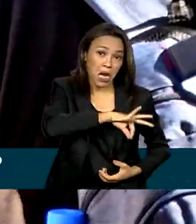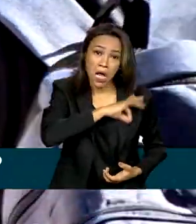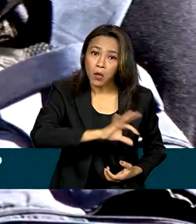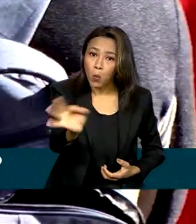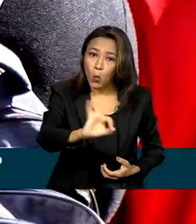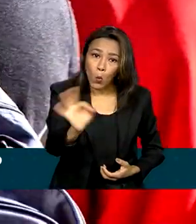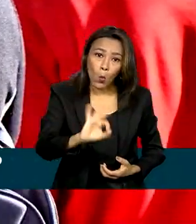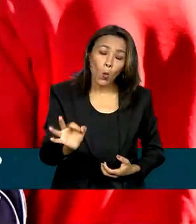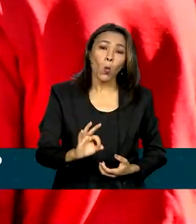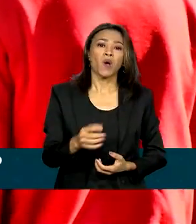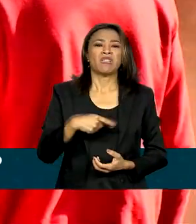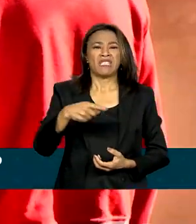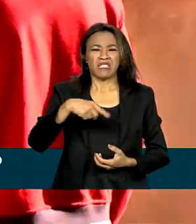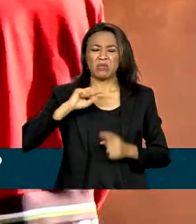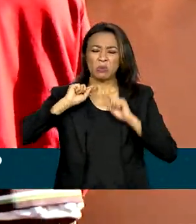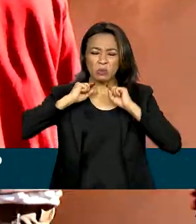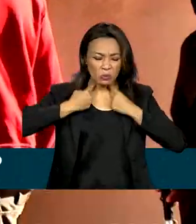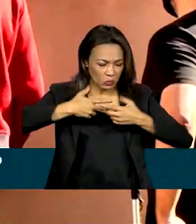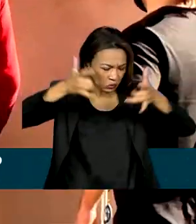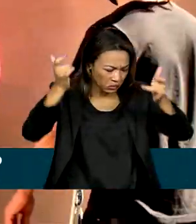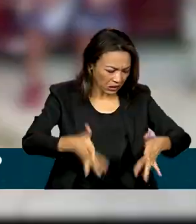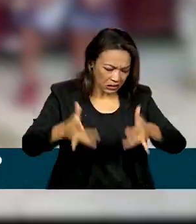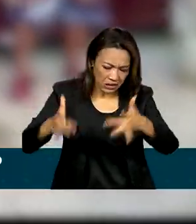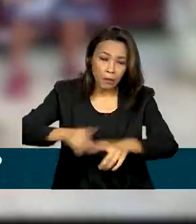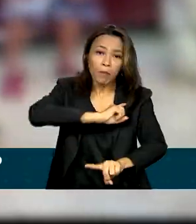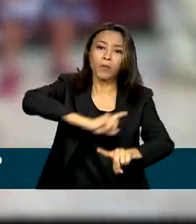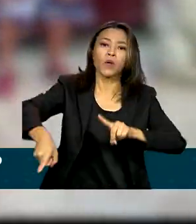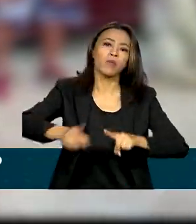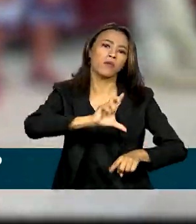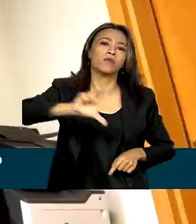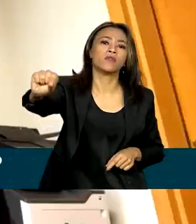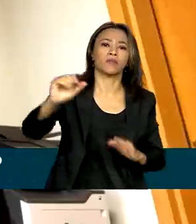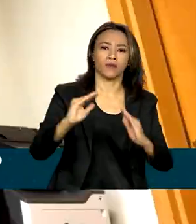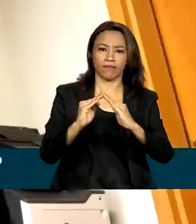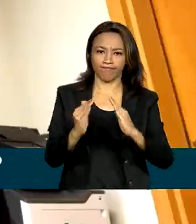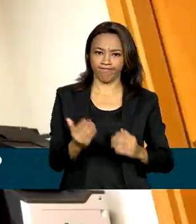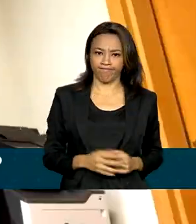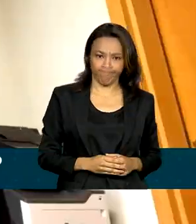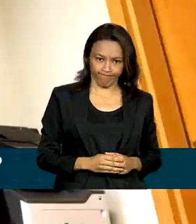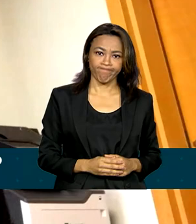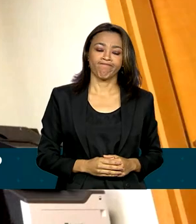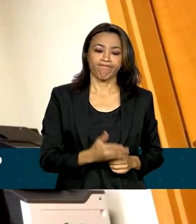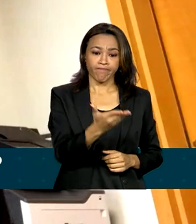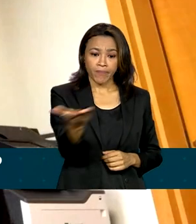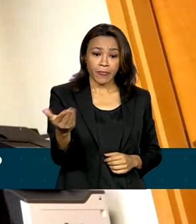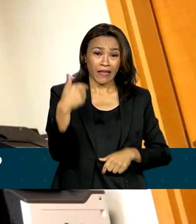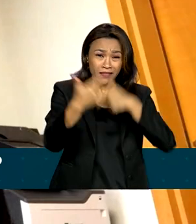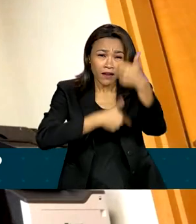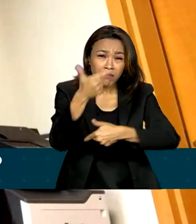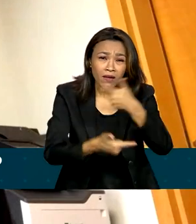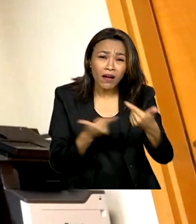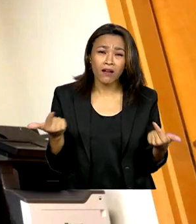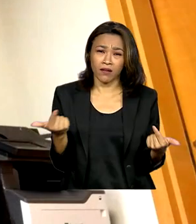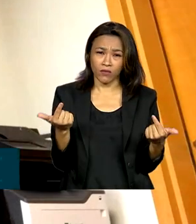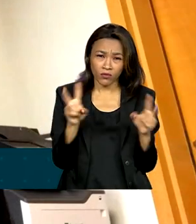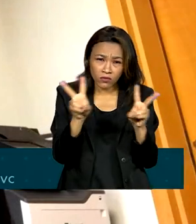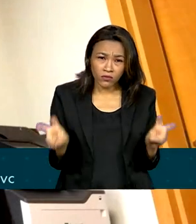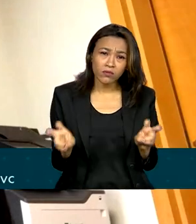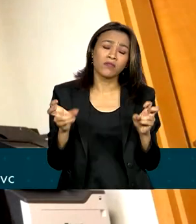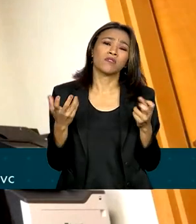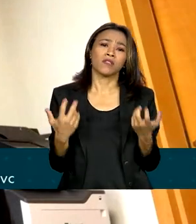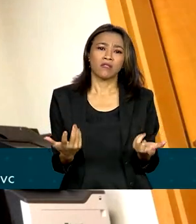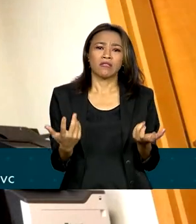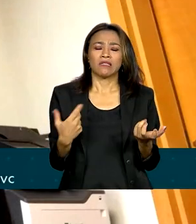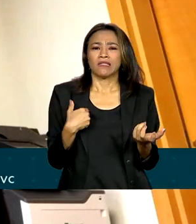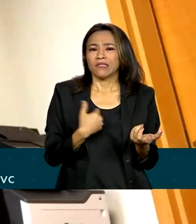viviam em condições insalubres e eram proibidos de ir embora. Qualquer relação de trabalho que, por exemplo, submeta o trabalho